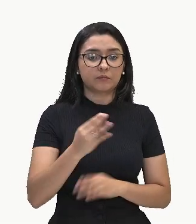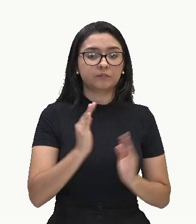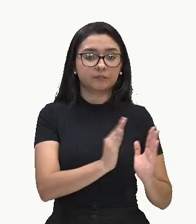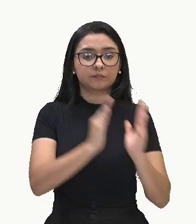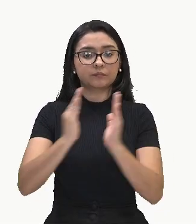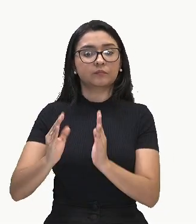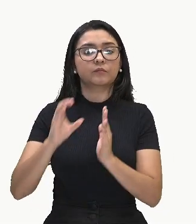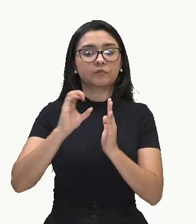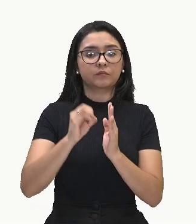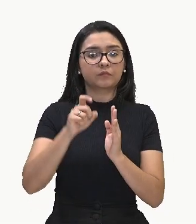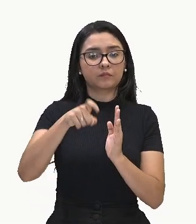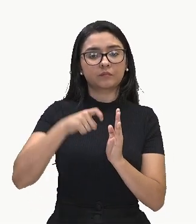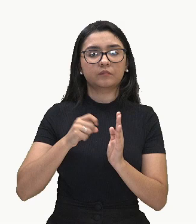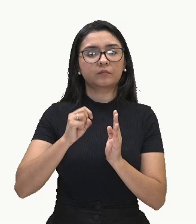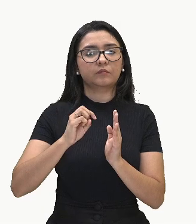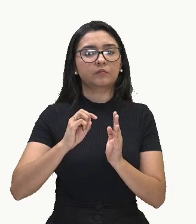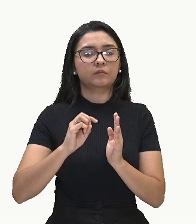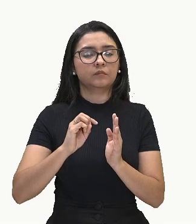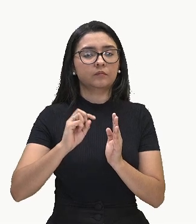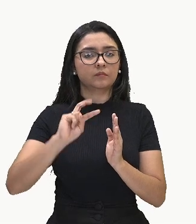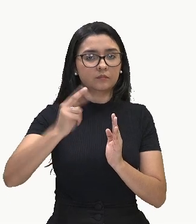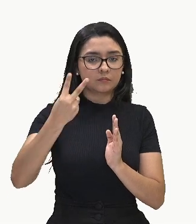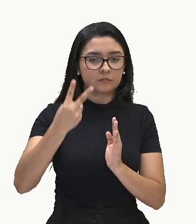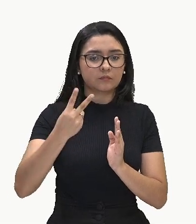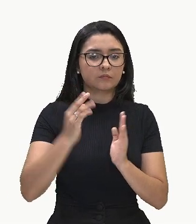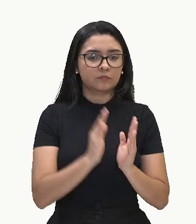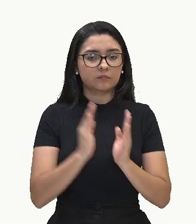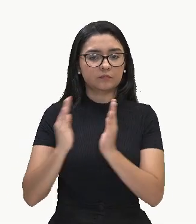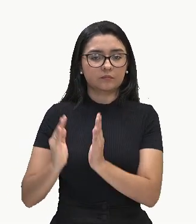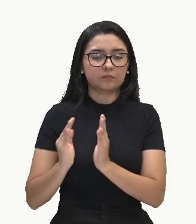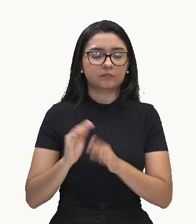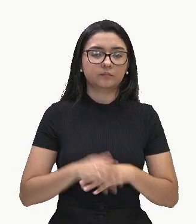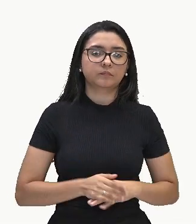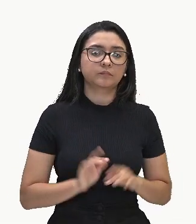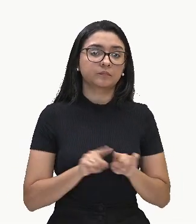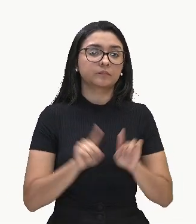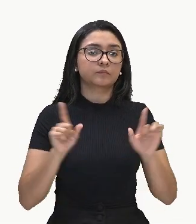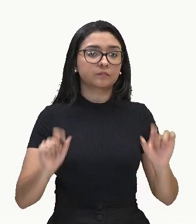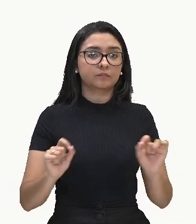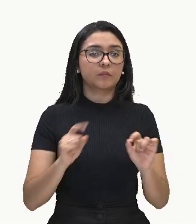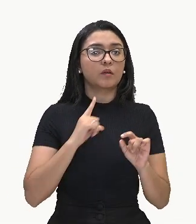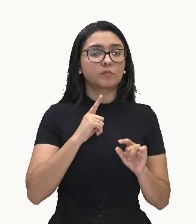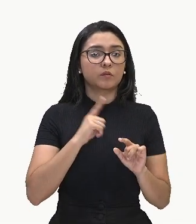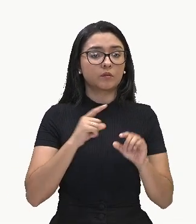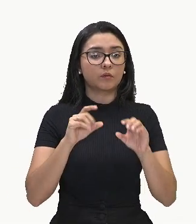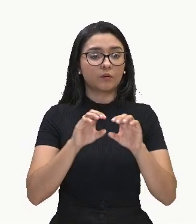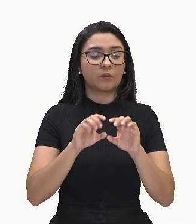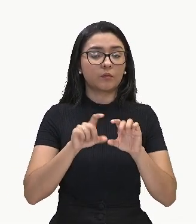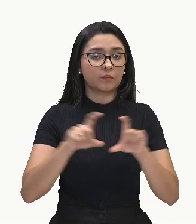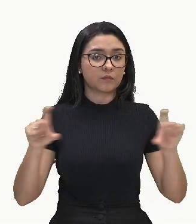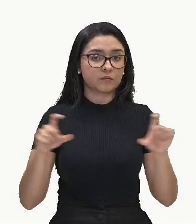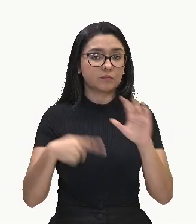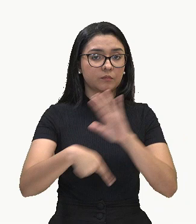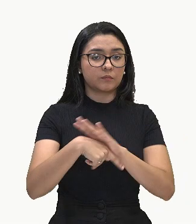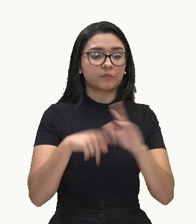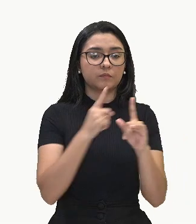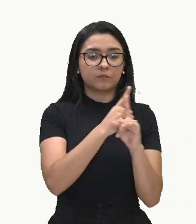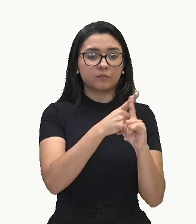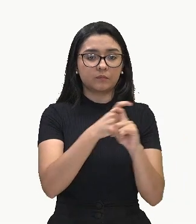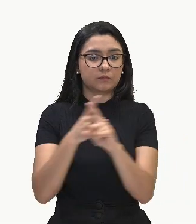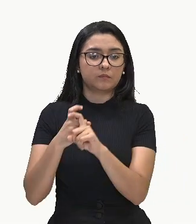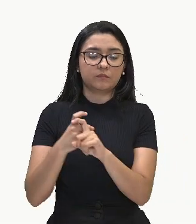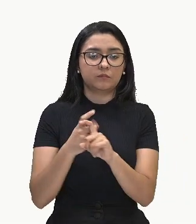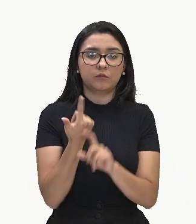0X² vai estar aqui. Apesar de, no meu polinômio, aqui, eles não